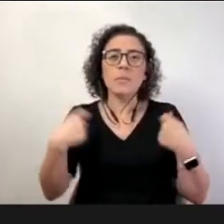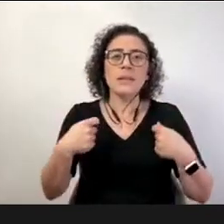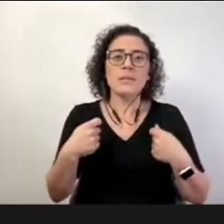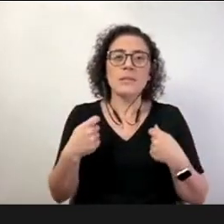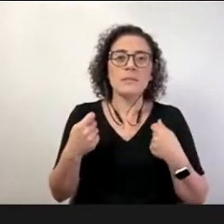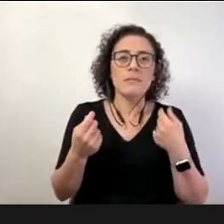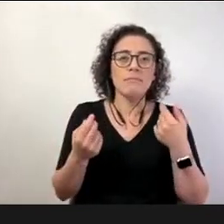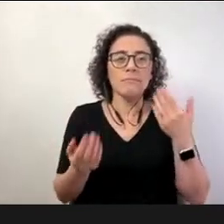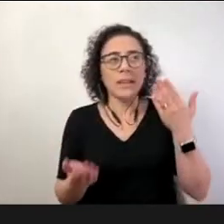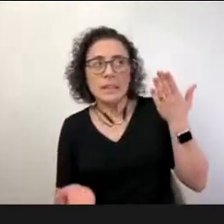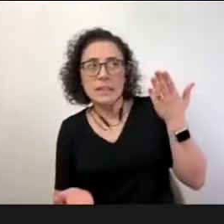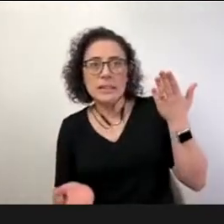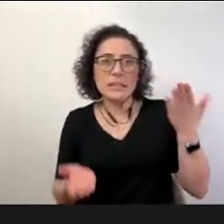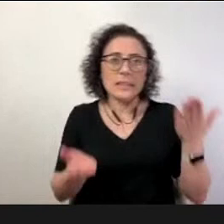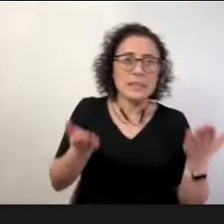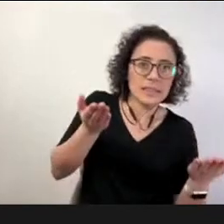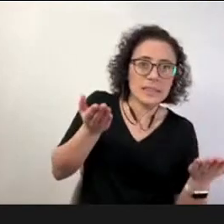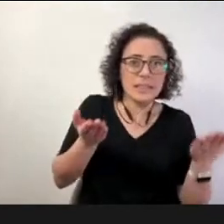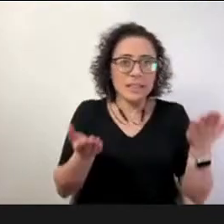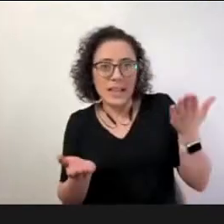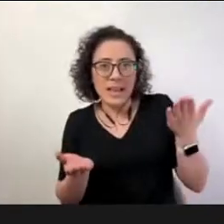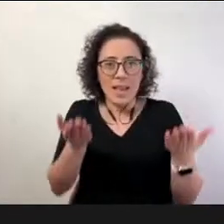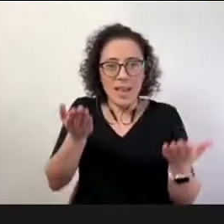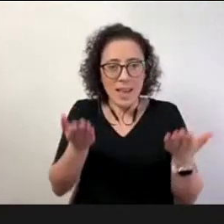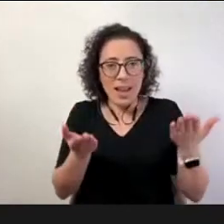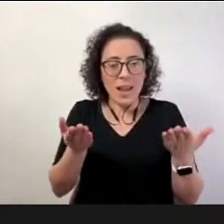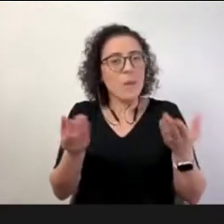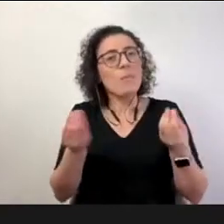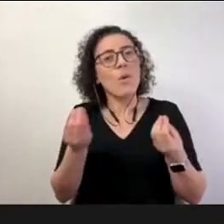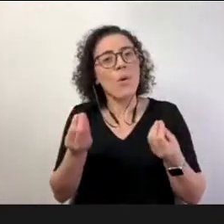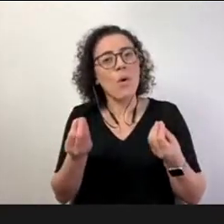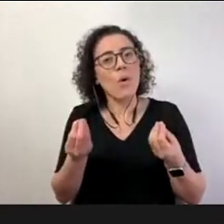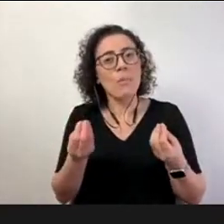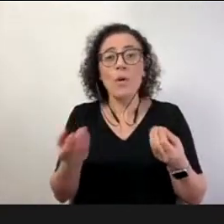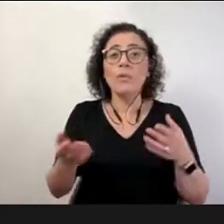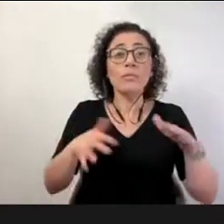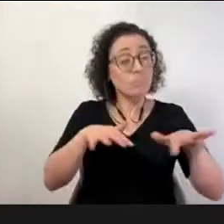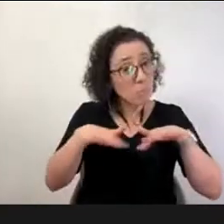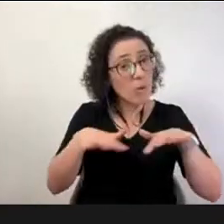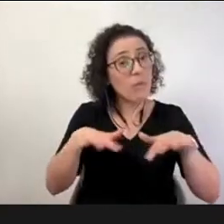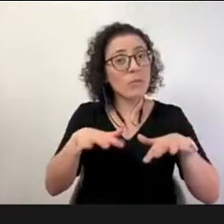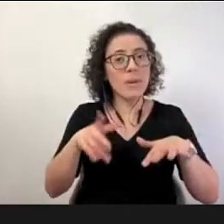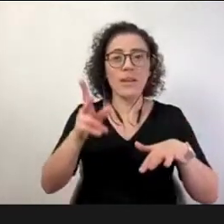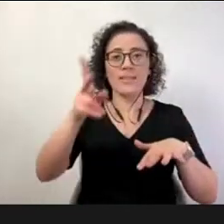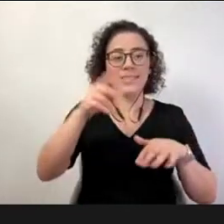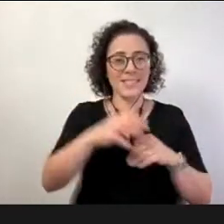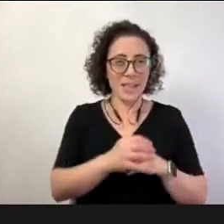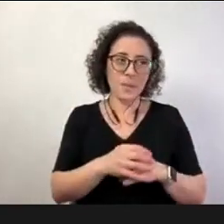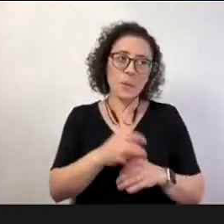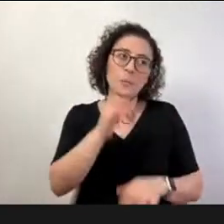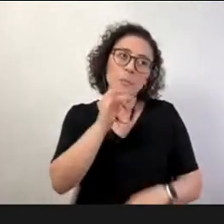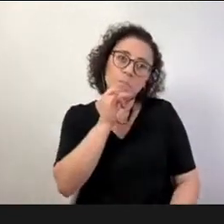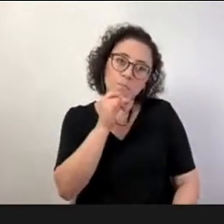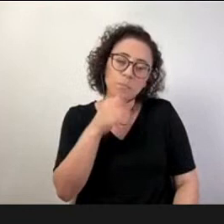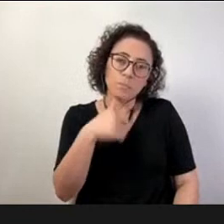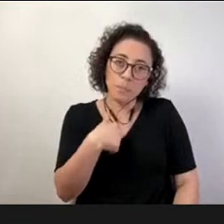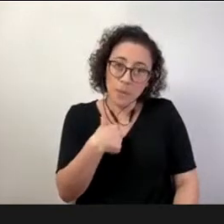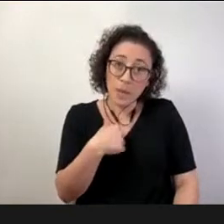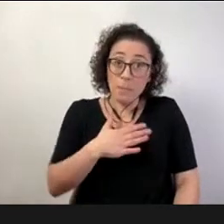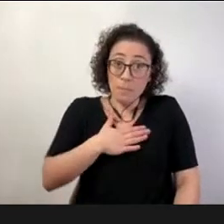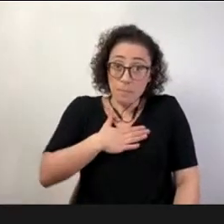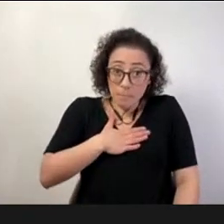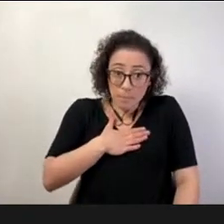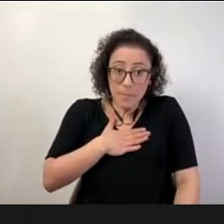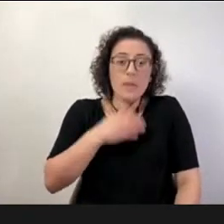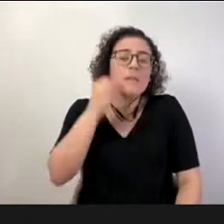lado a gente equilibra daqui assim a gente se mantém em movimento vou fazer um recorte aqui na minha fala a partir da minha vivência né como